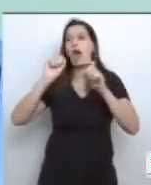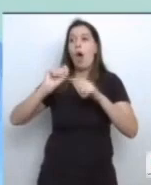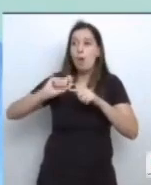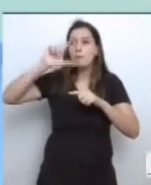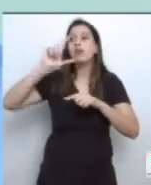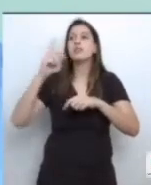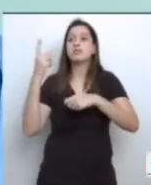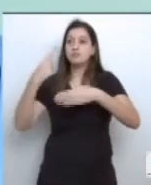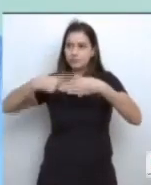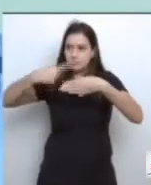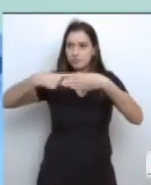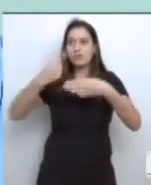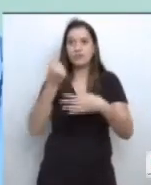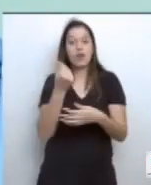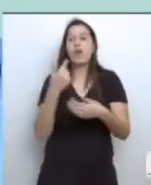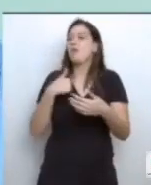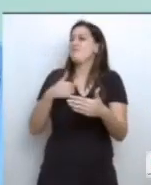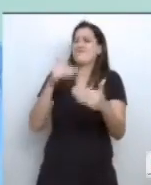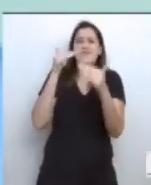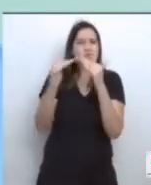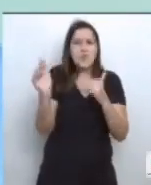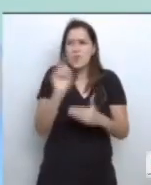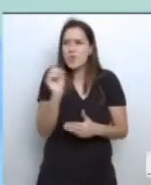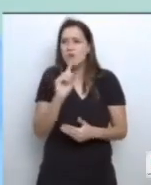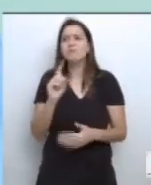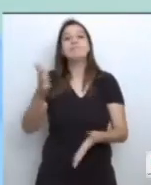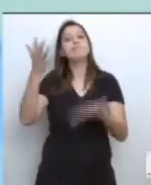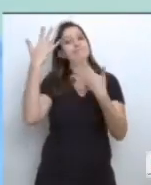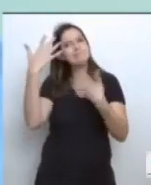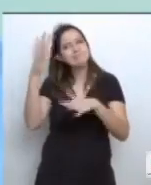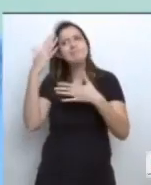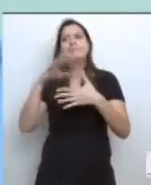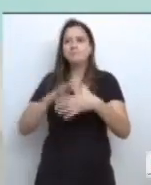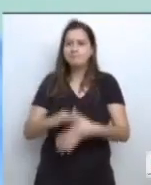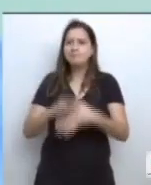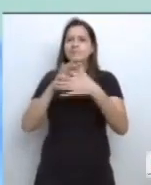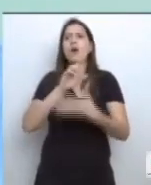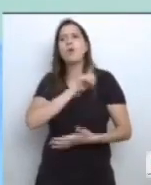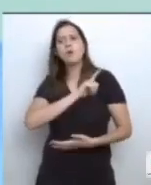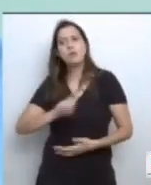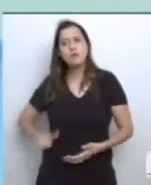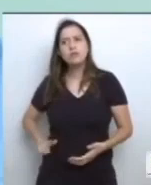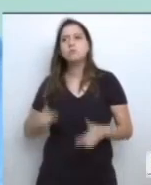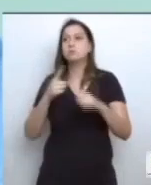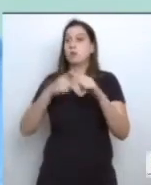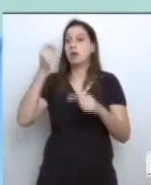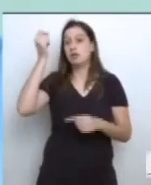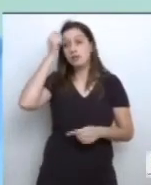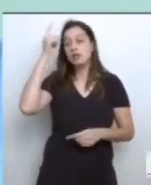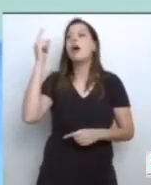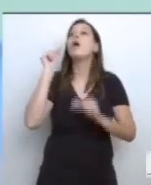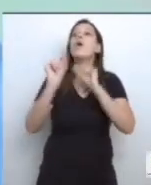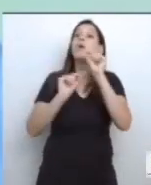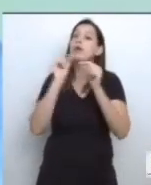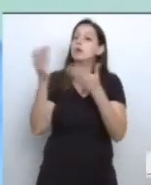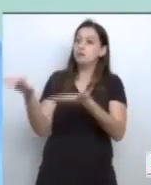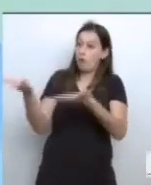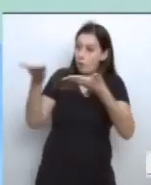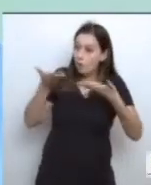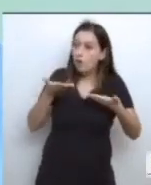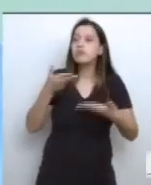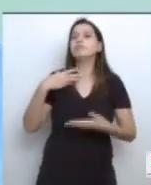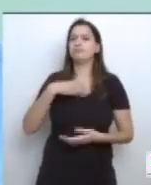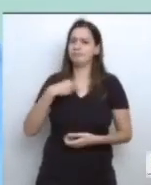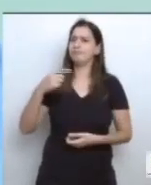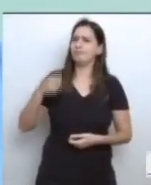convite, e eu quero parabenizar o líder do governo pela ideia de todos irmos para Brasília, e aqui convidar o governador Ratinho Júnior para fazer parte dessa comitiva,